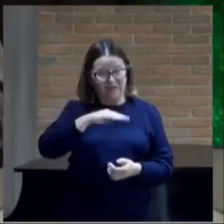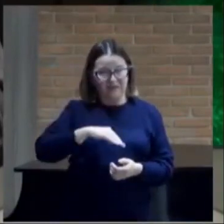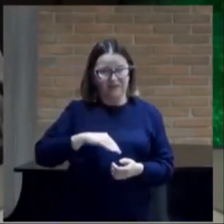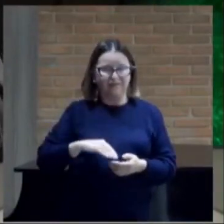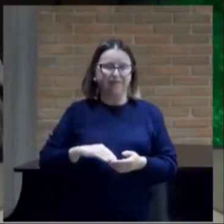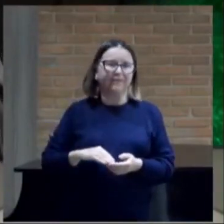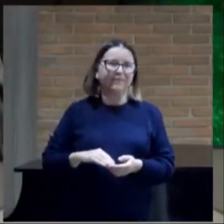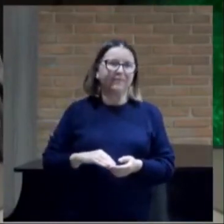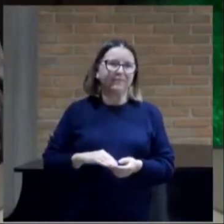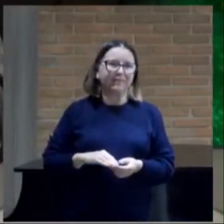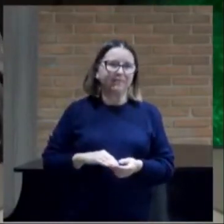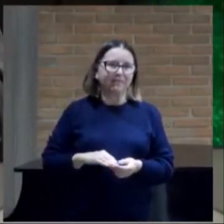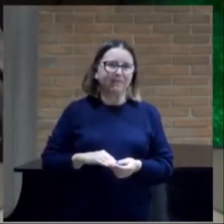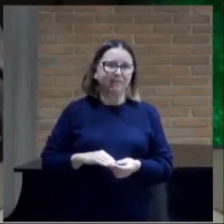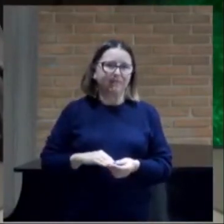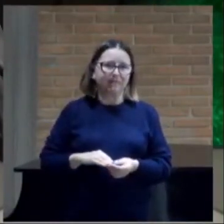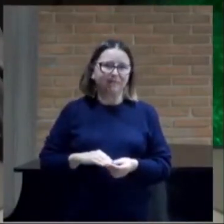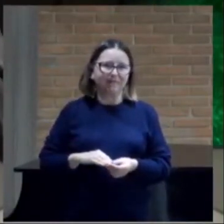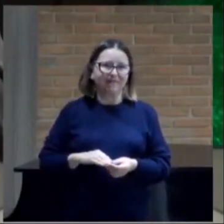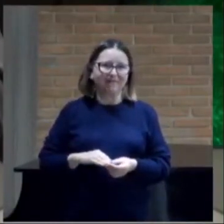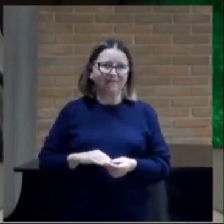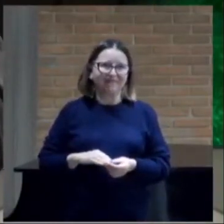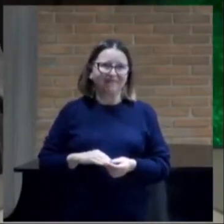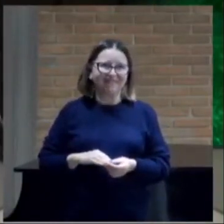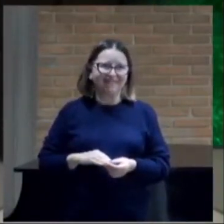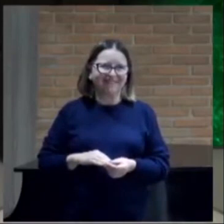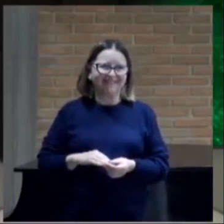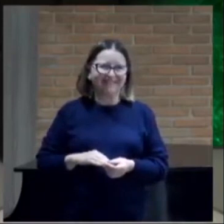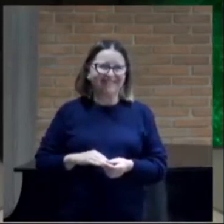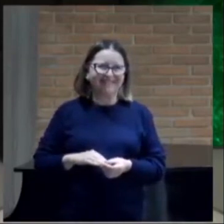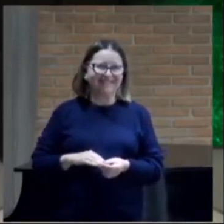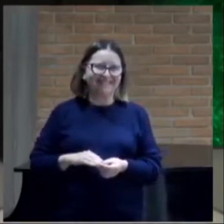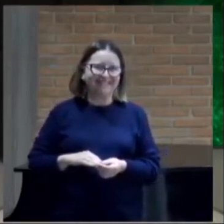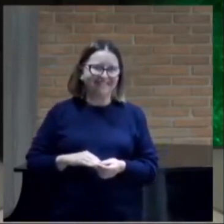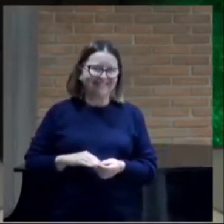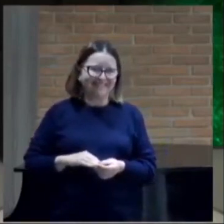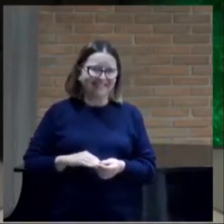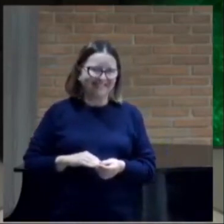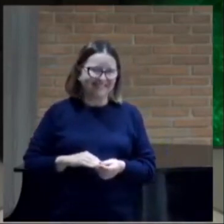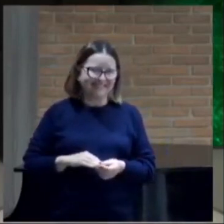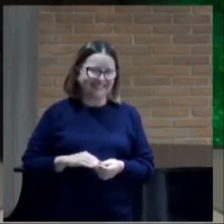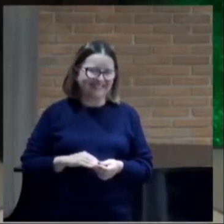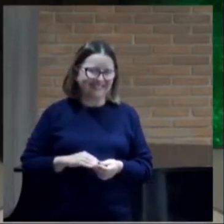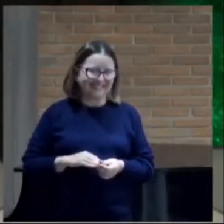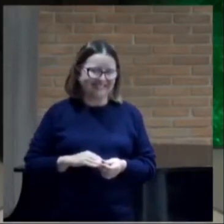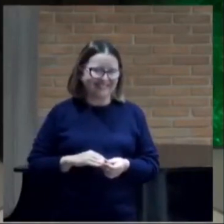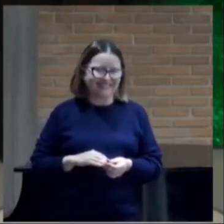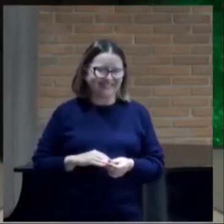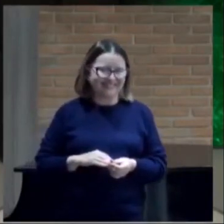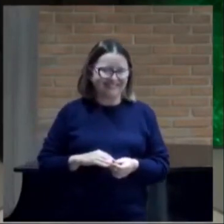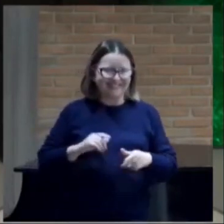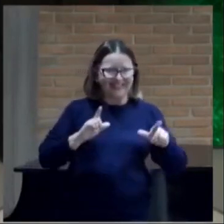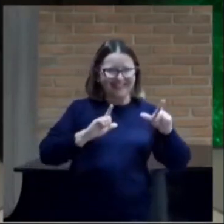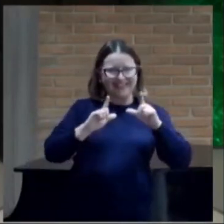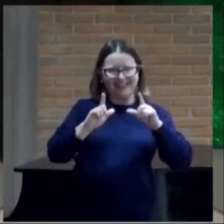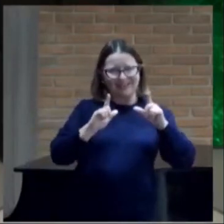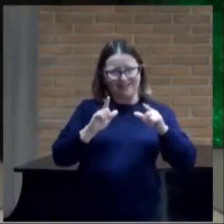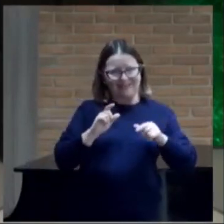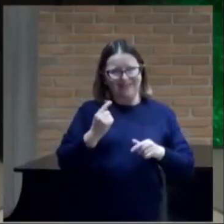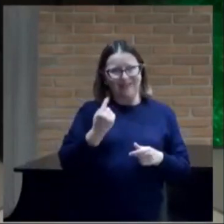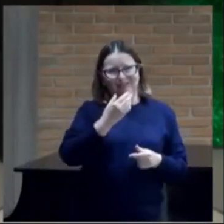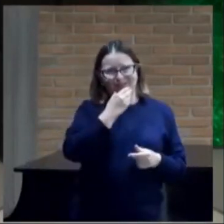trásmente, como dizia o Zeca Diabo, lá na novela O Bem Amado,